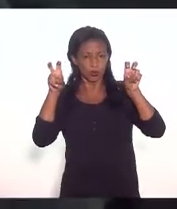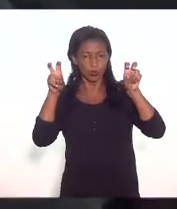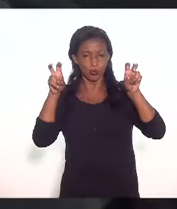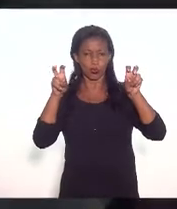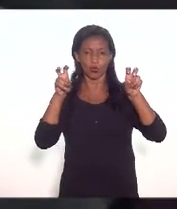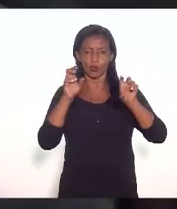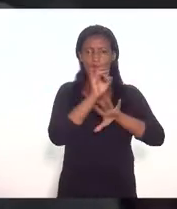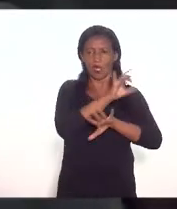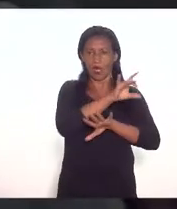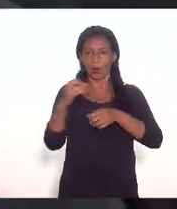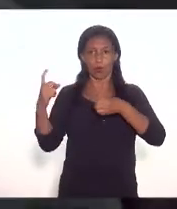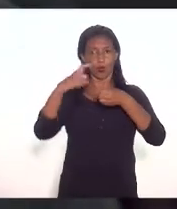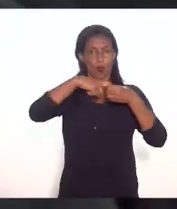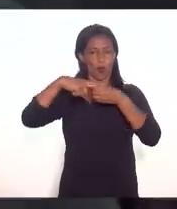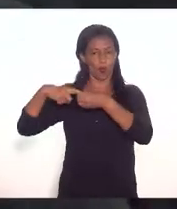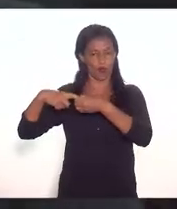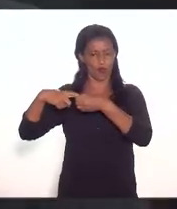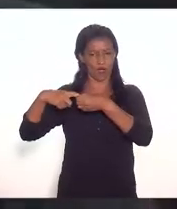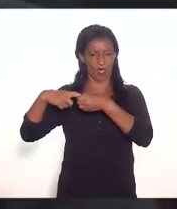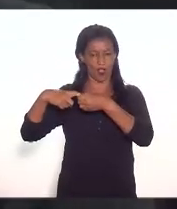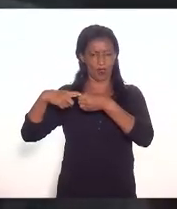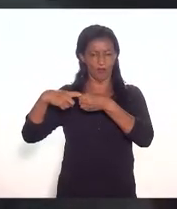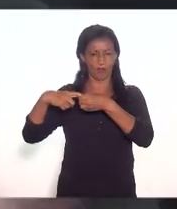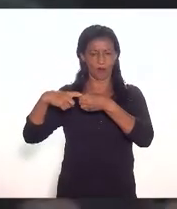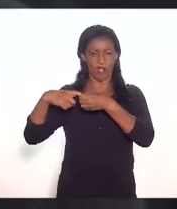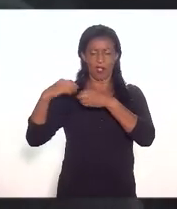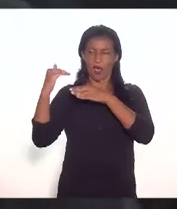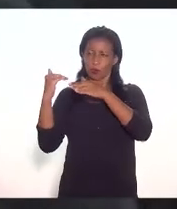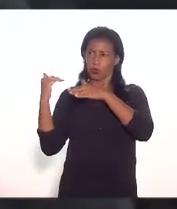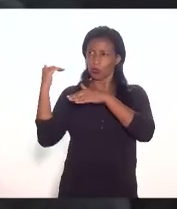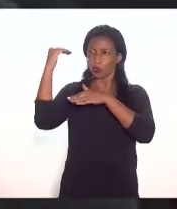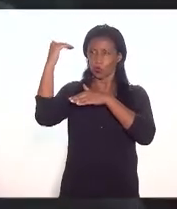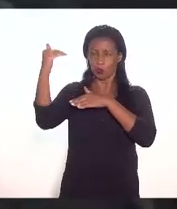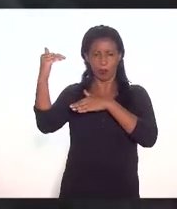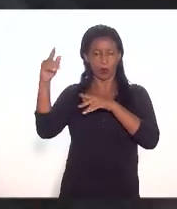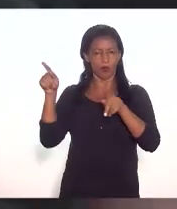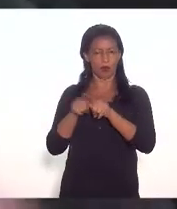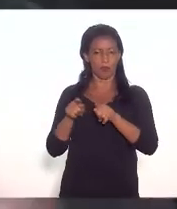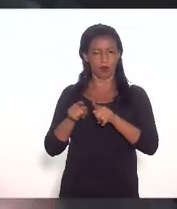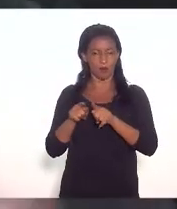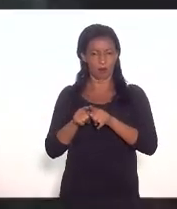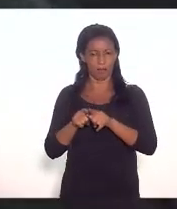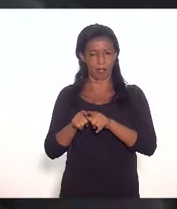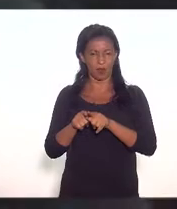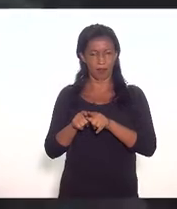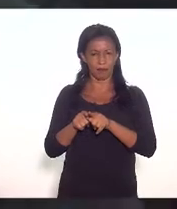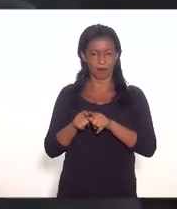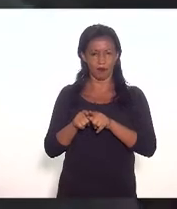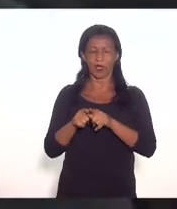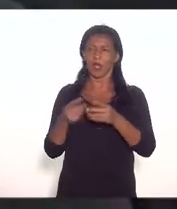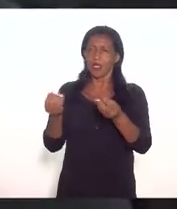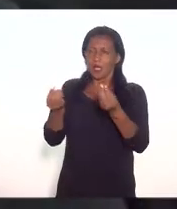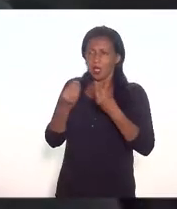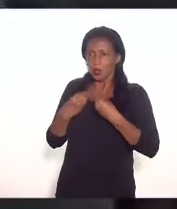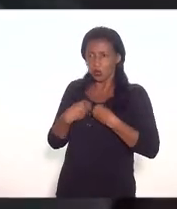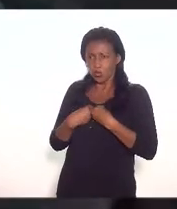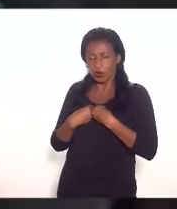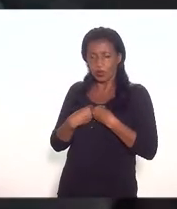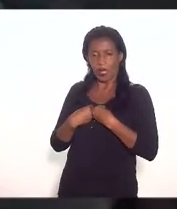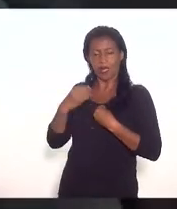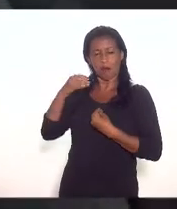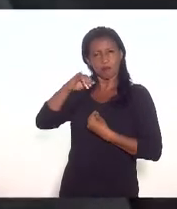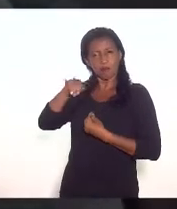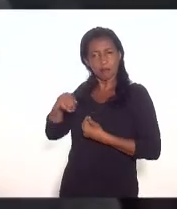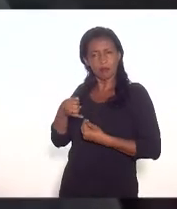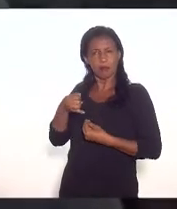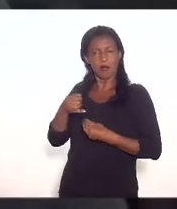aplicada no convênio então há um lastre superior inclusive que dá um respaldo especial para